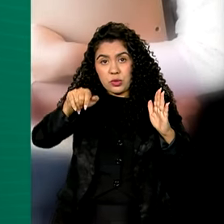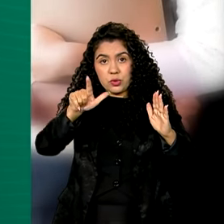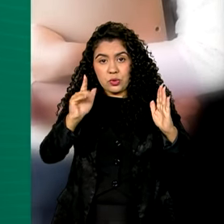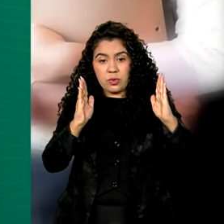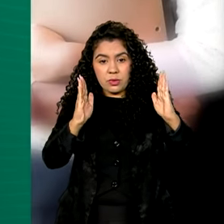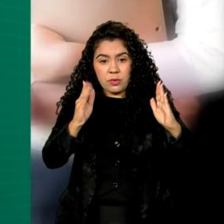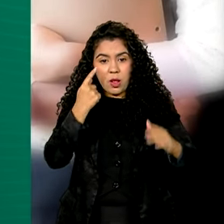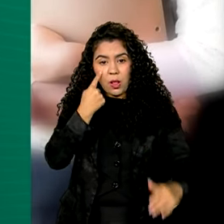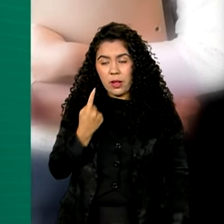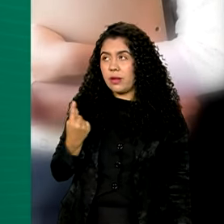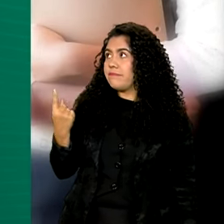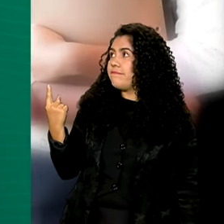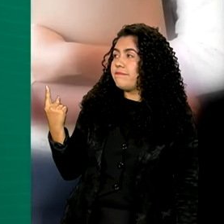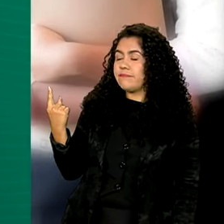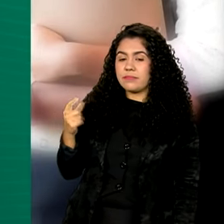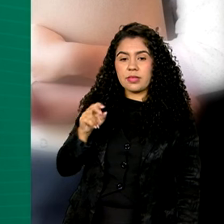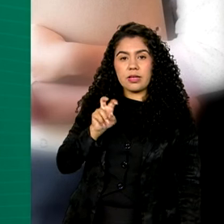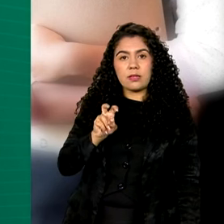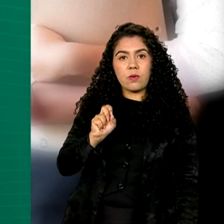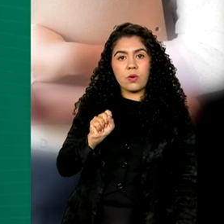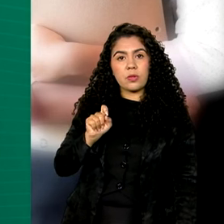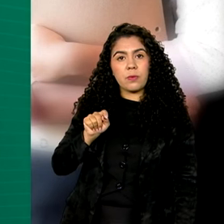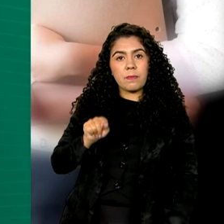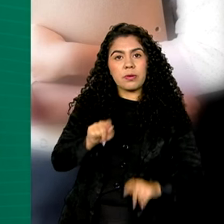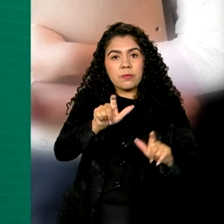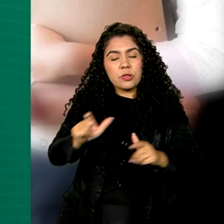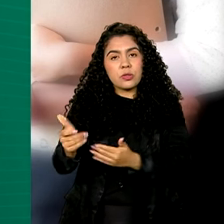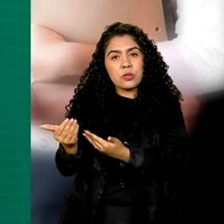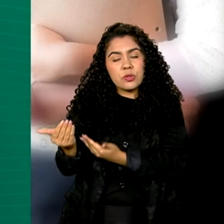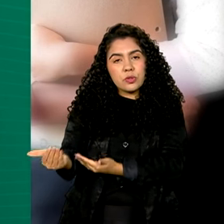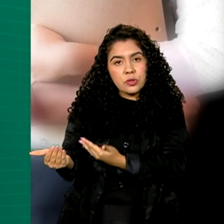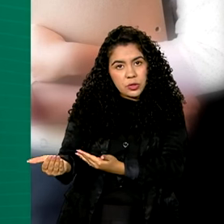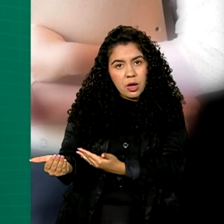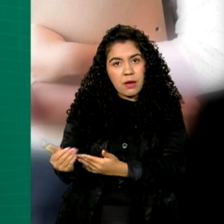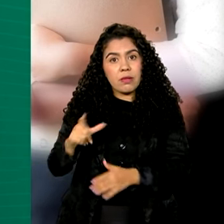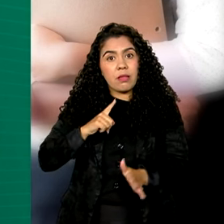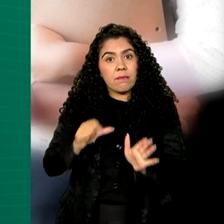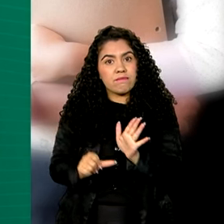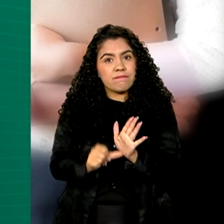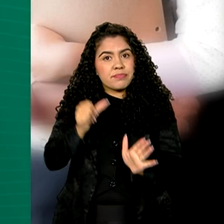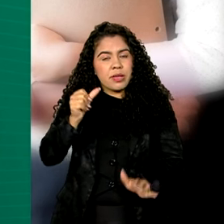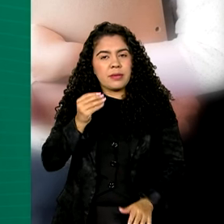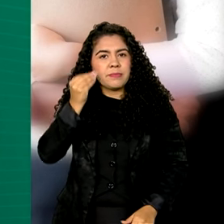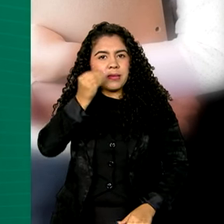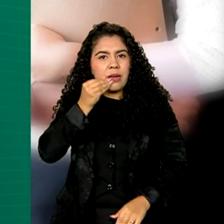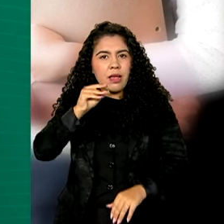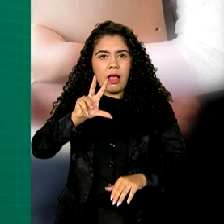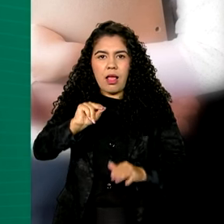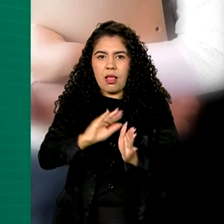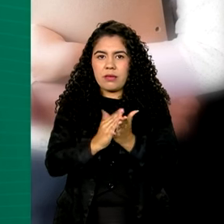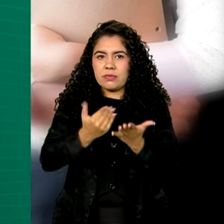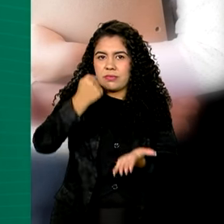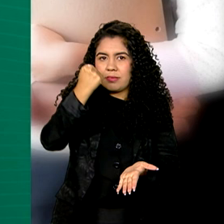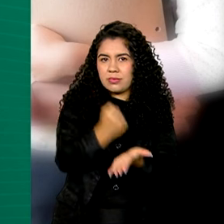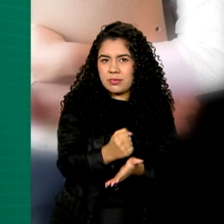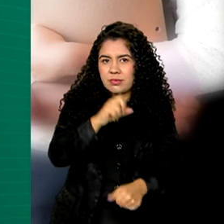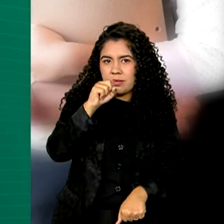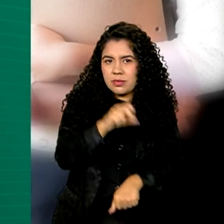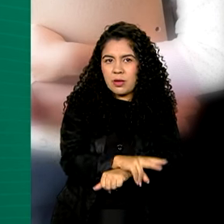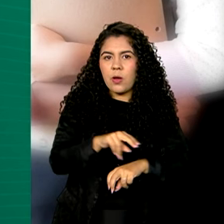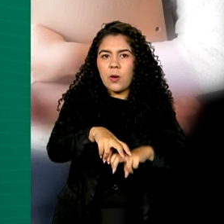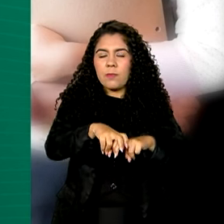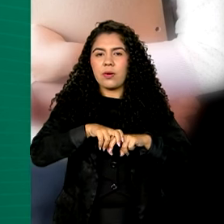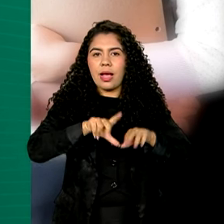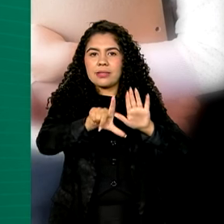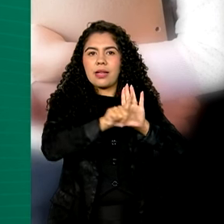.656 jovens tiveram a primeira experiência profissional com carteira assinada por meio da Lei do